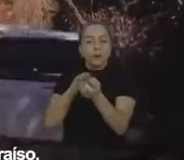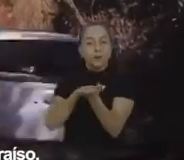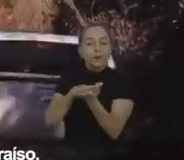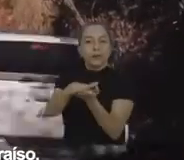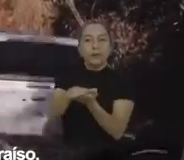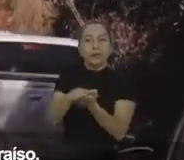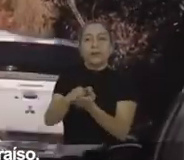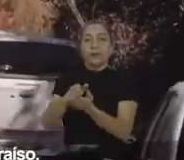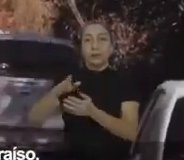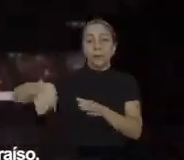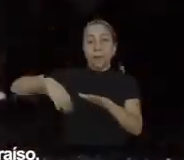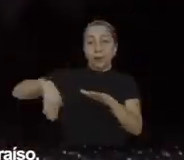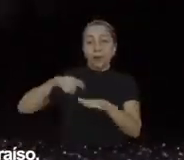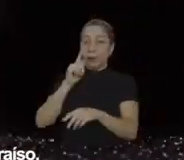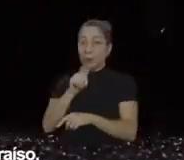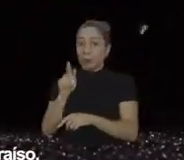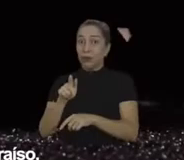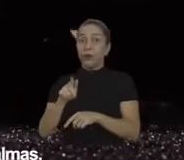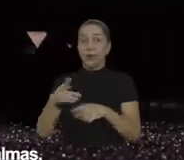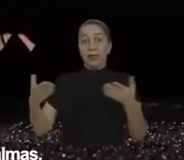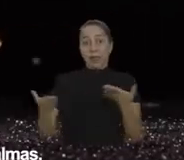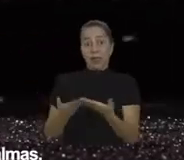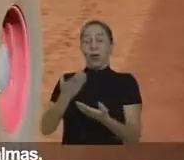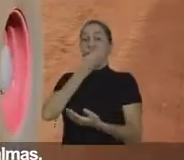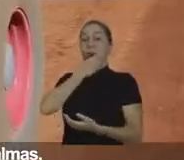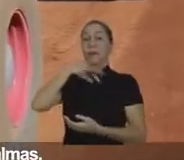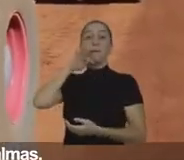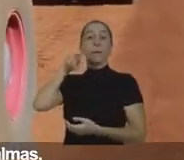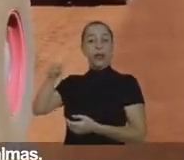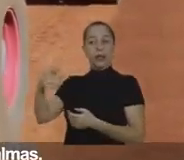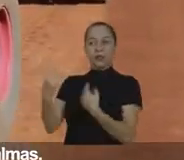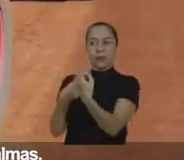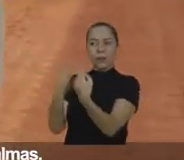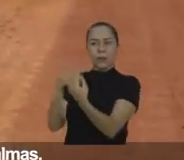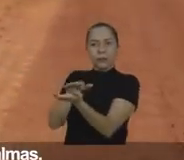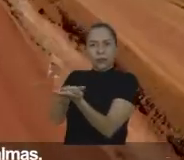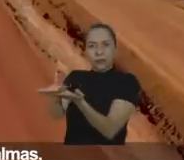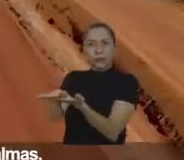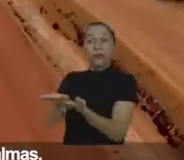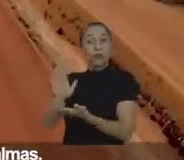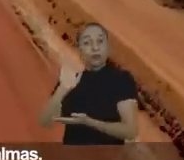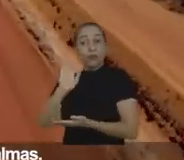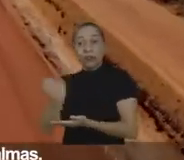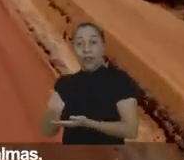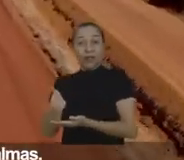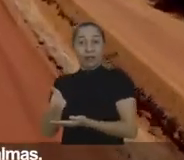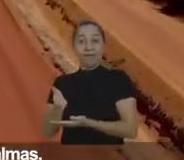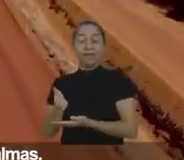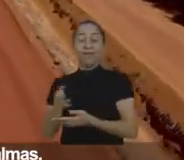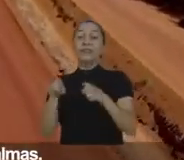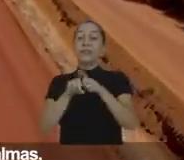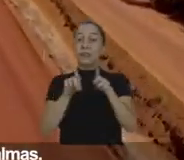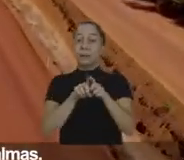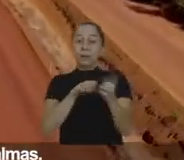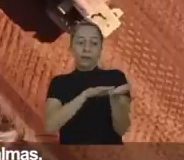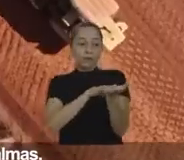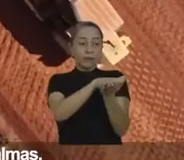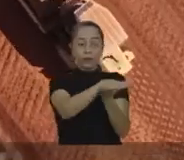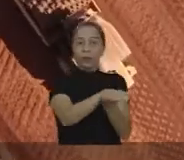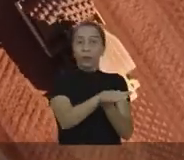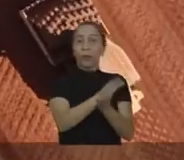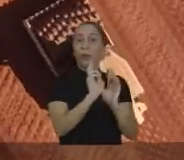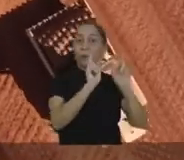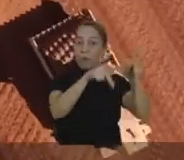terminando aqui a estrada que vai para Paraíso, já também fazendo o trabalho de duplicação de Paraíso a